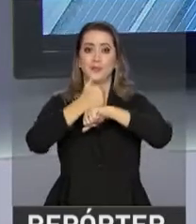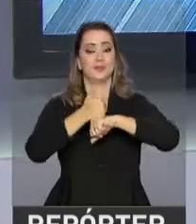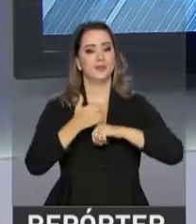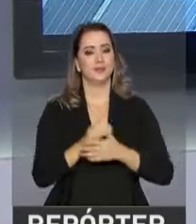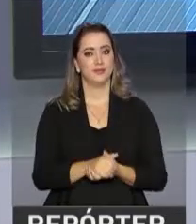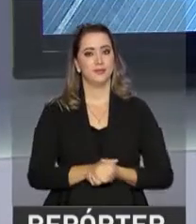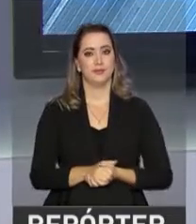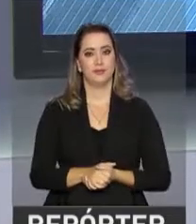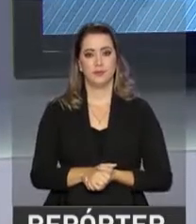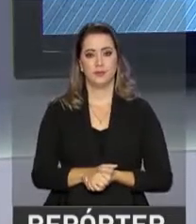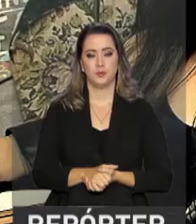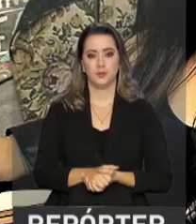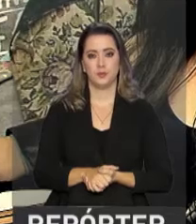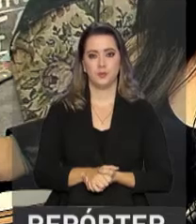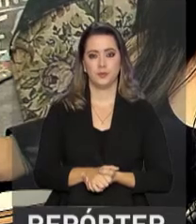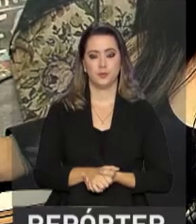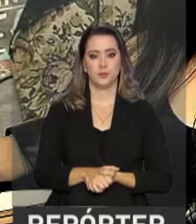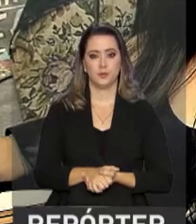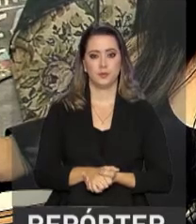profissionais.